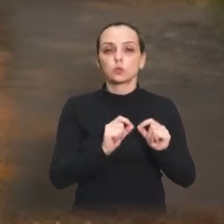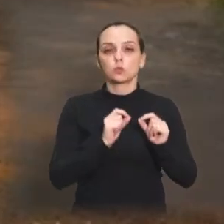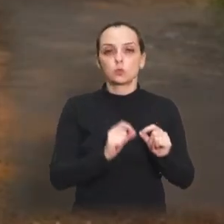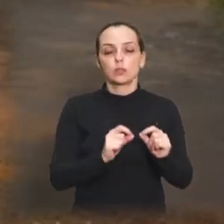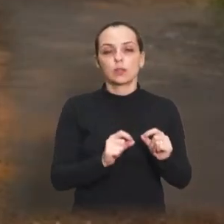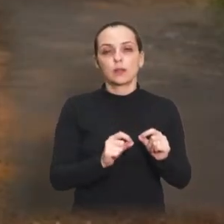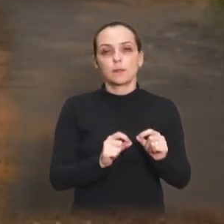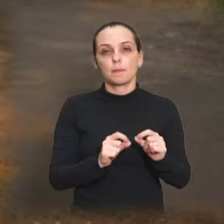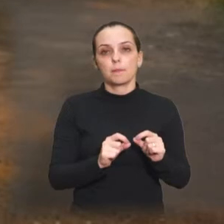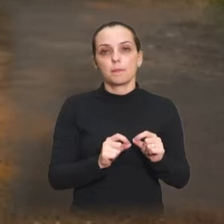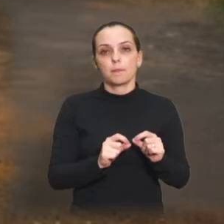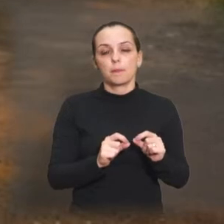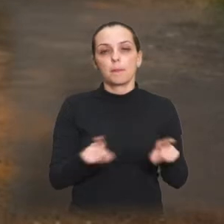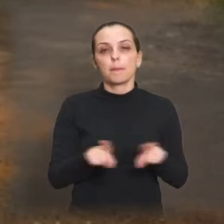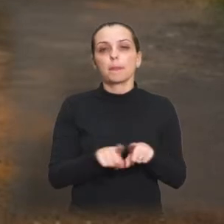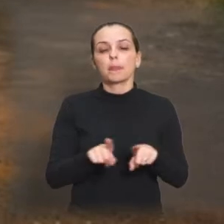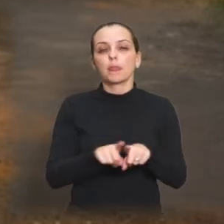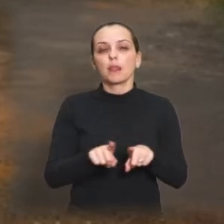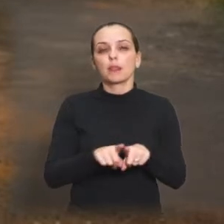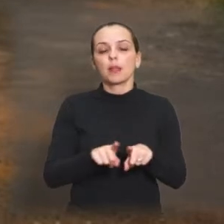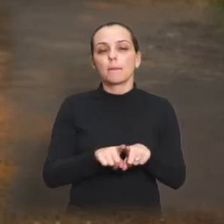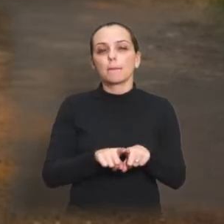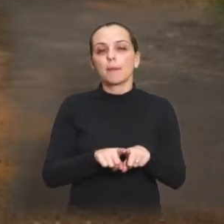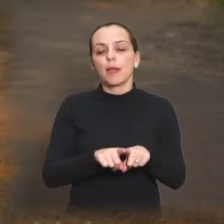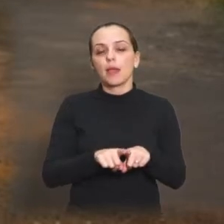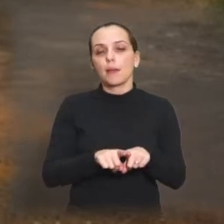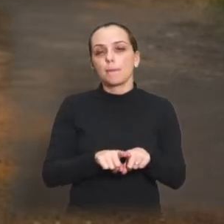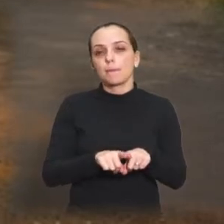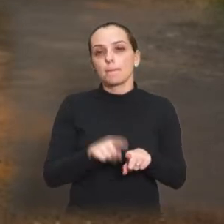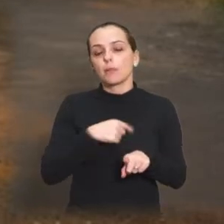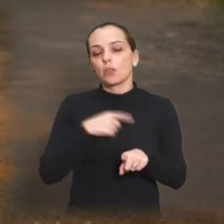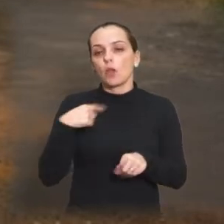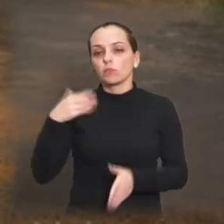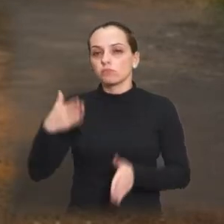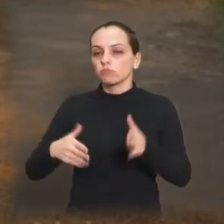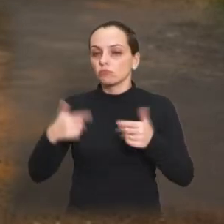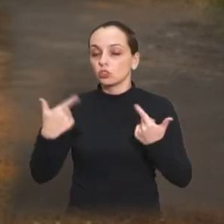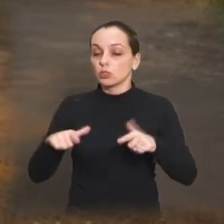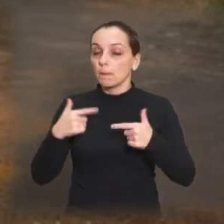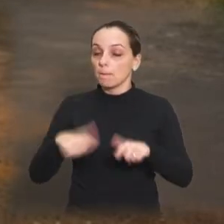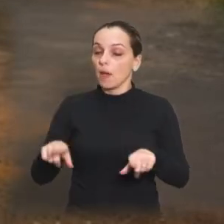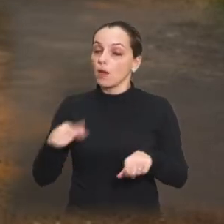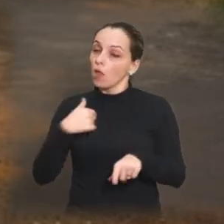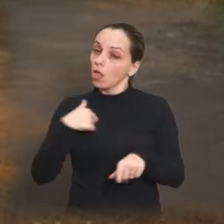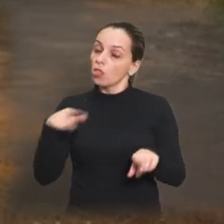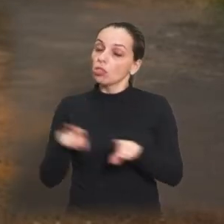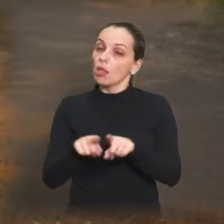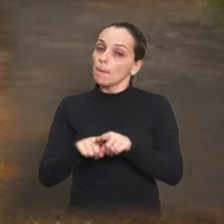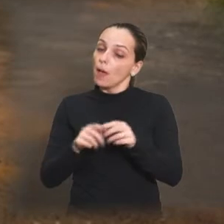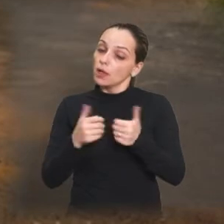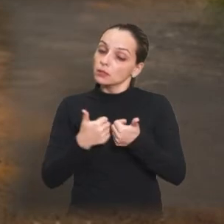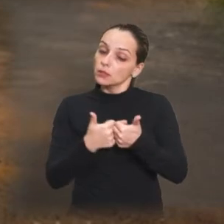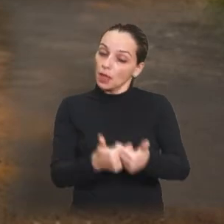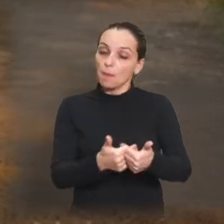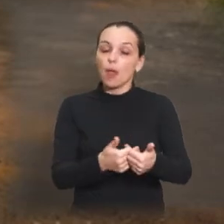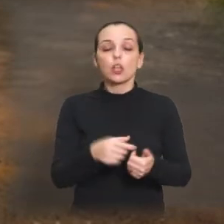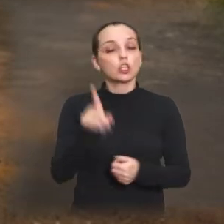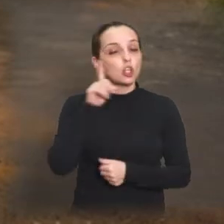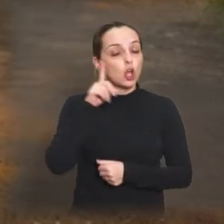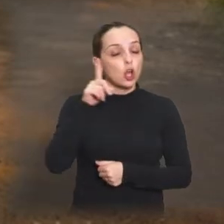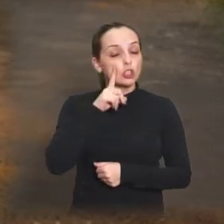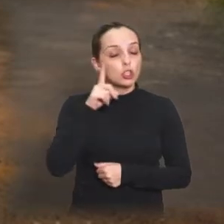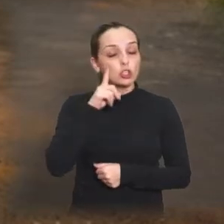E coloquei essa especificamente, mas o nosso gabinete, bem como eu, tenho acompanhado diariamente